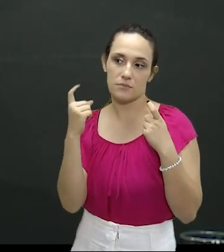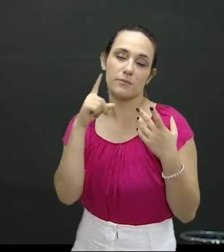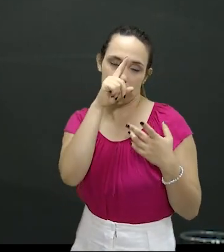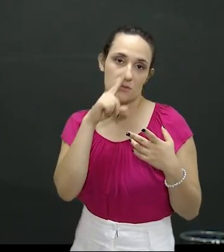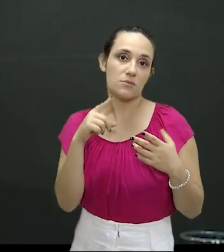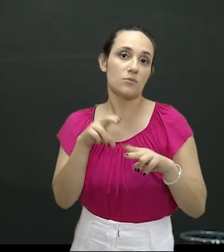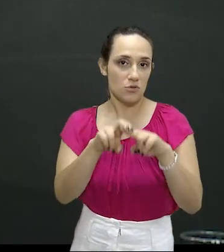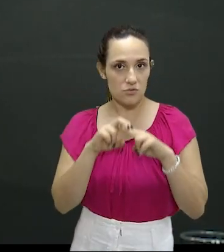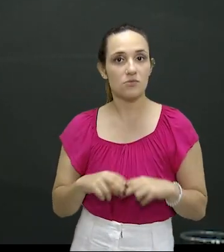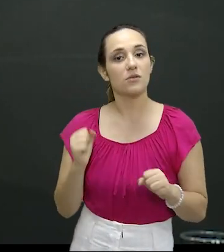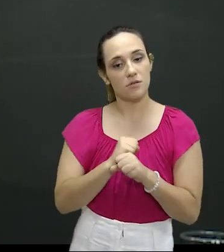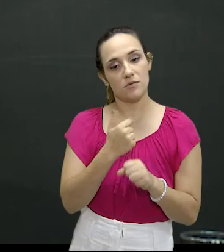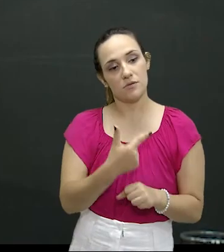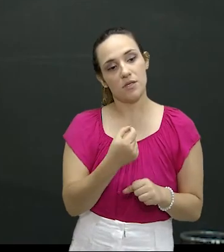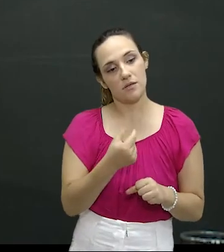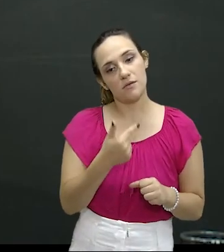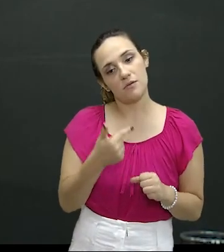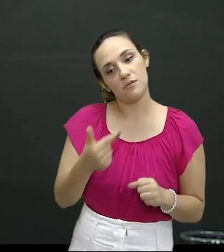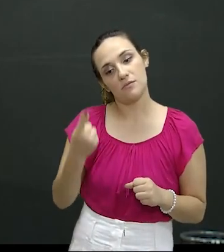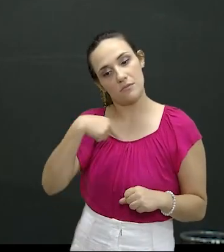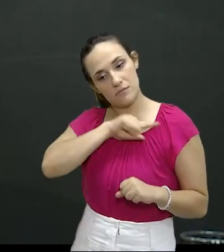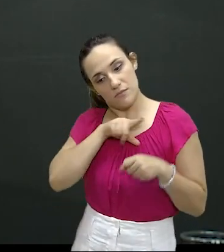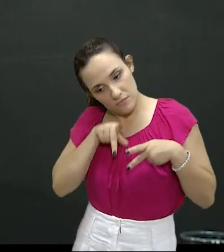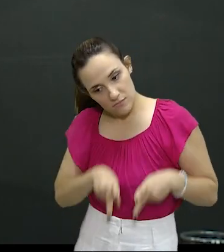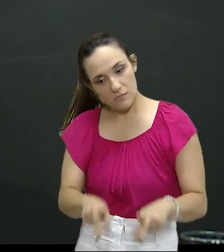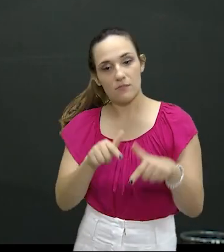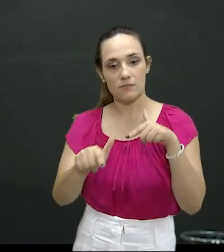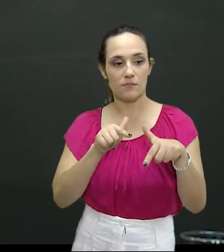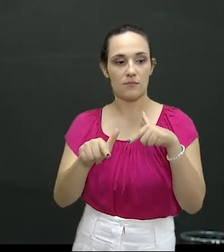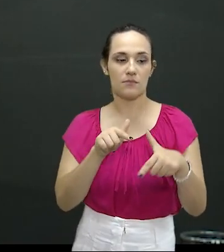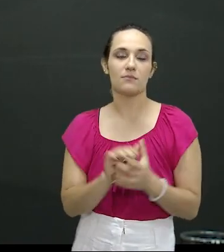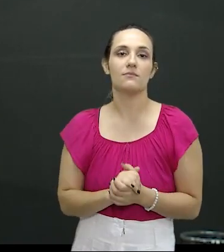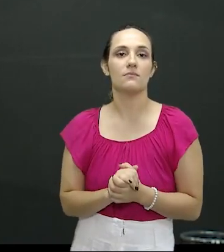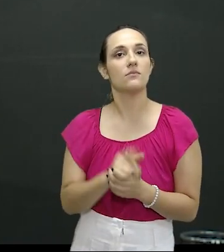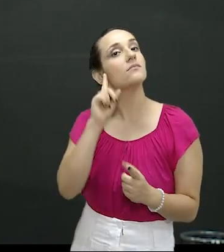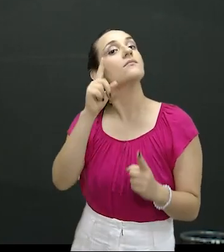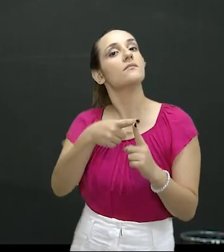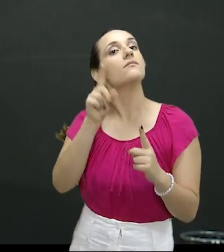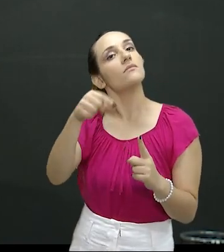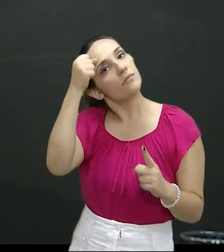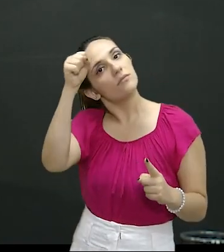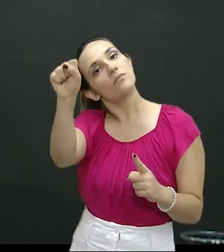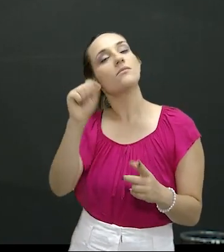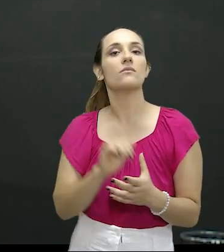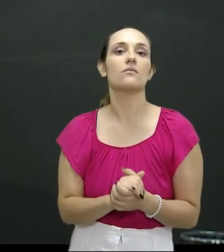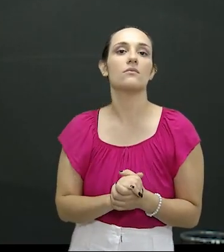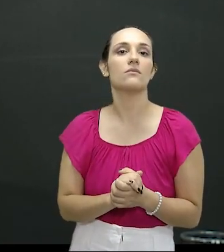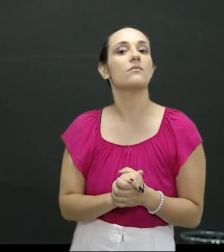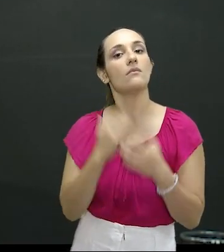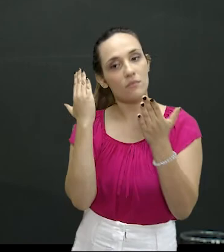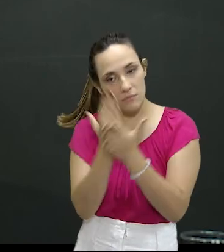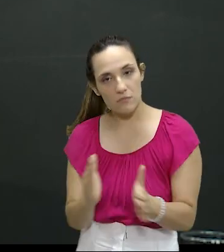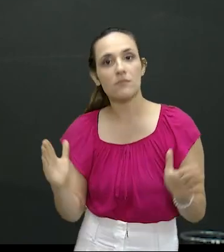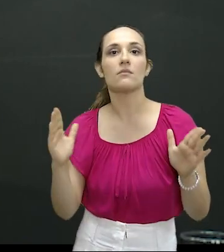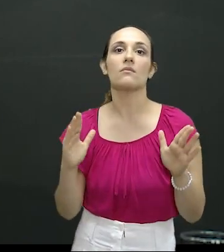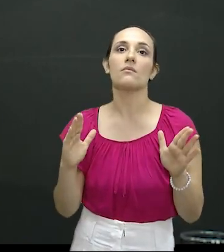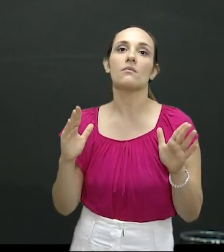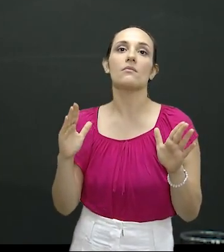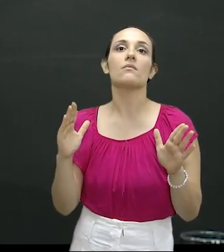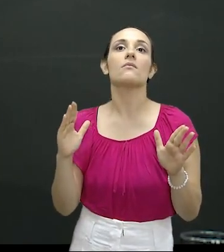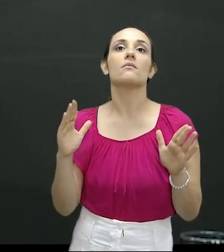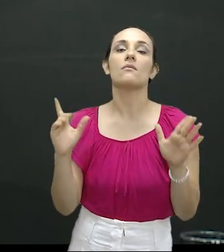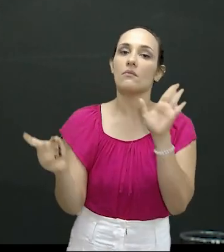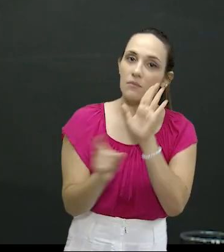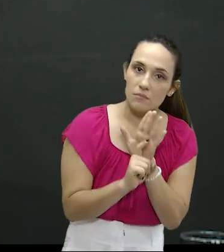continuaremos trabalhando e buscando aí sucesso nesse enfrentamento, seja na apreensão de